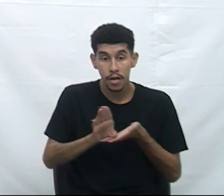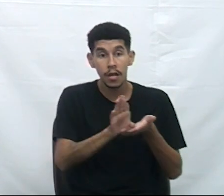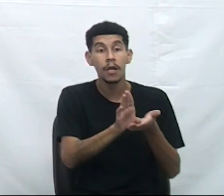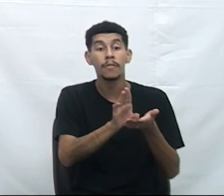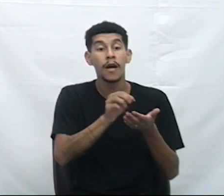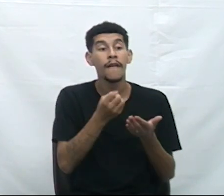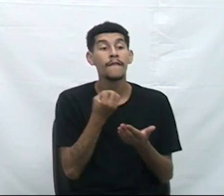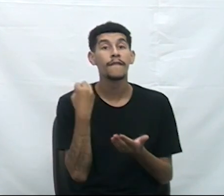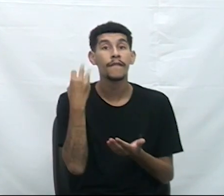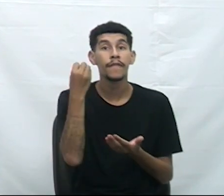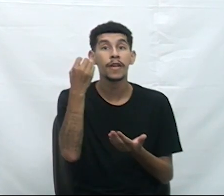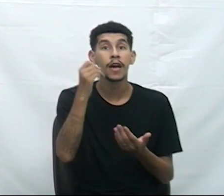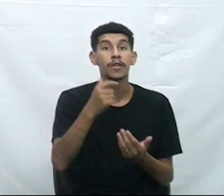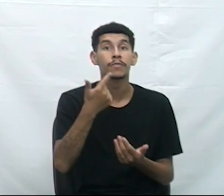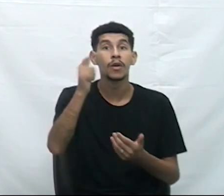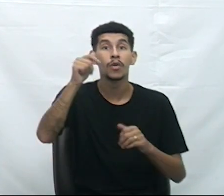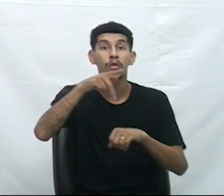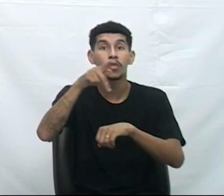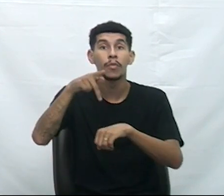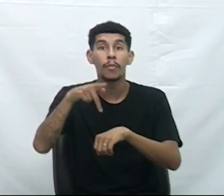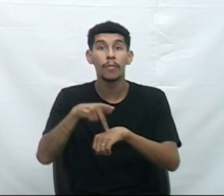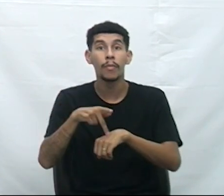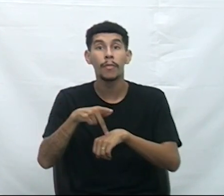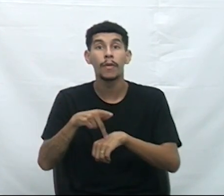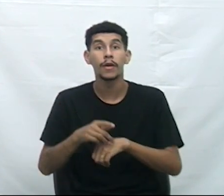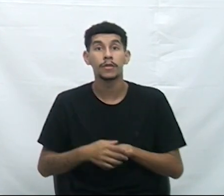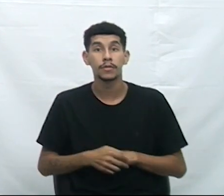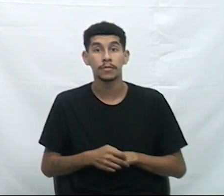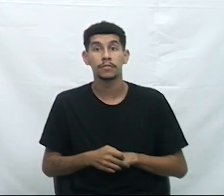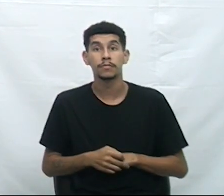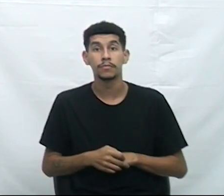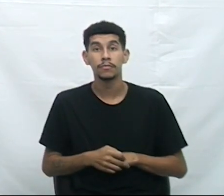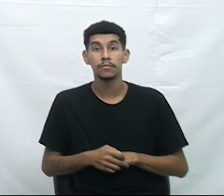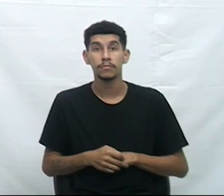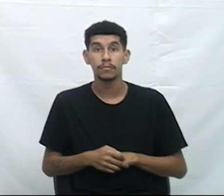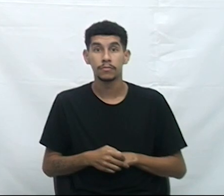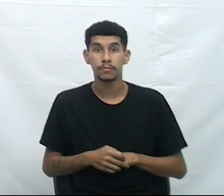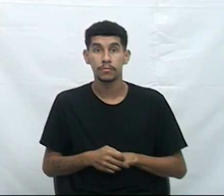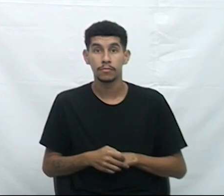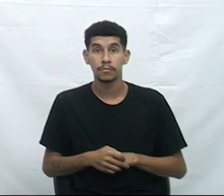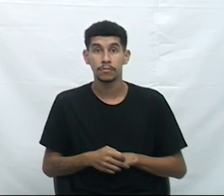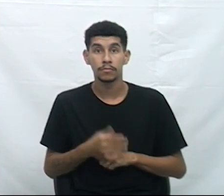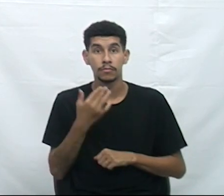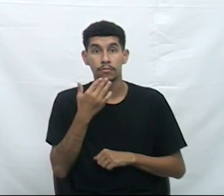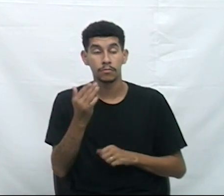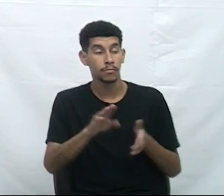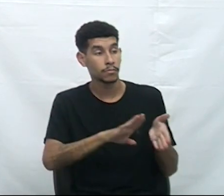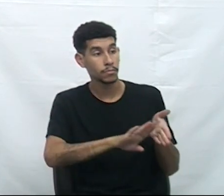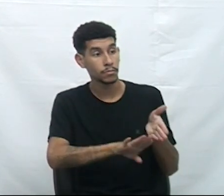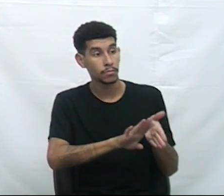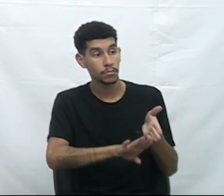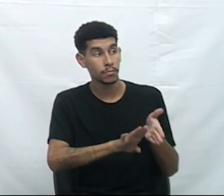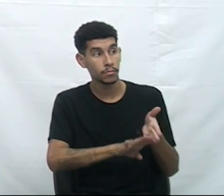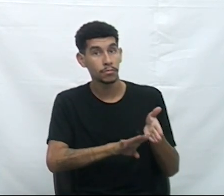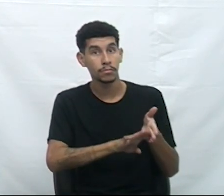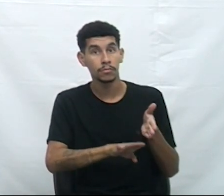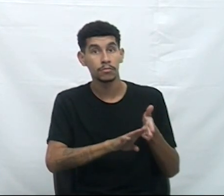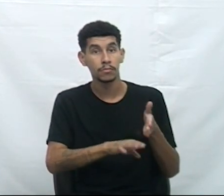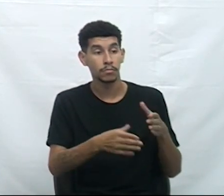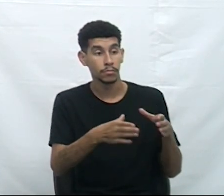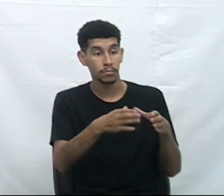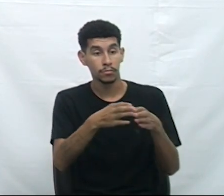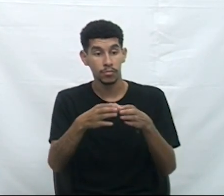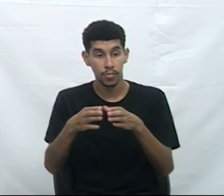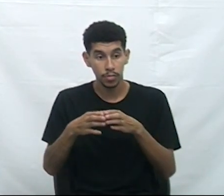município de Criciúma emissão técnica e da outras providências. O pedido de dispensa de